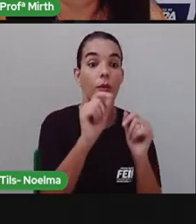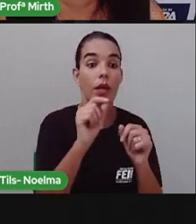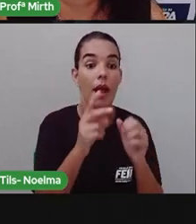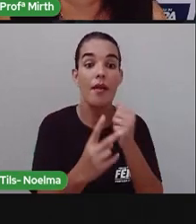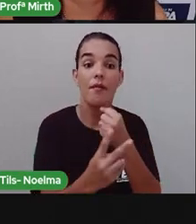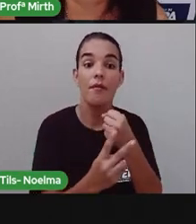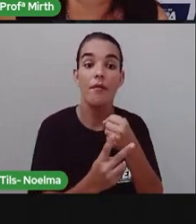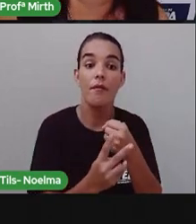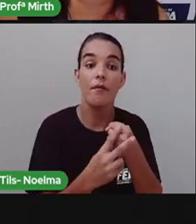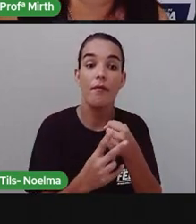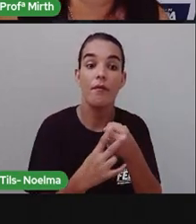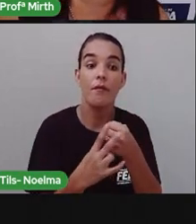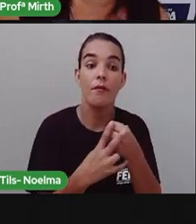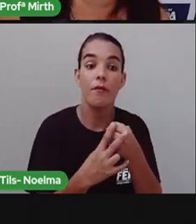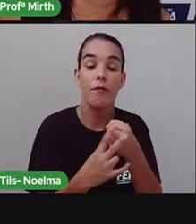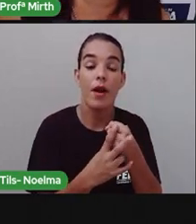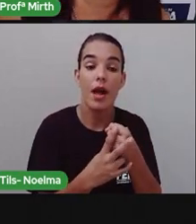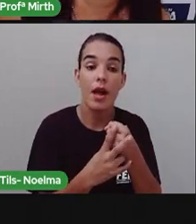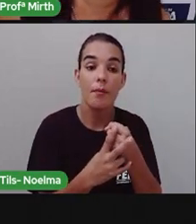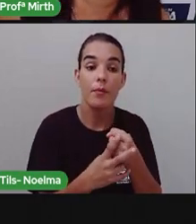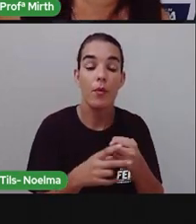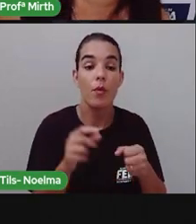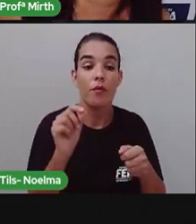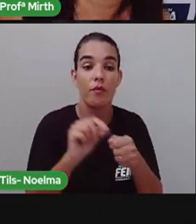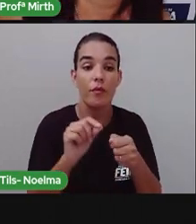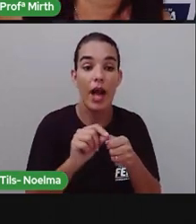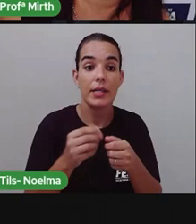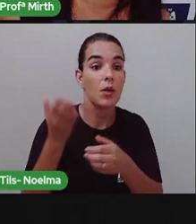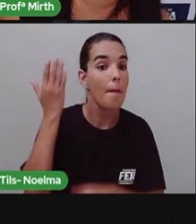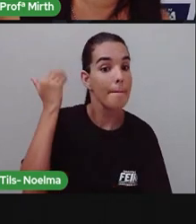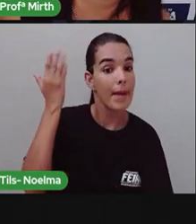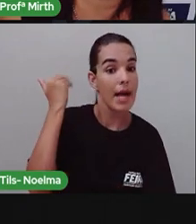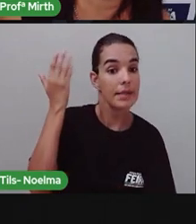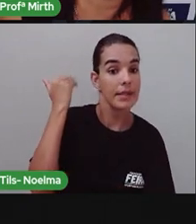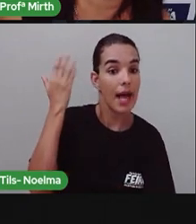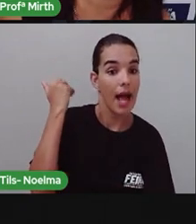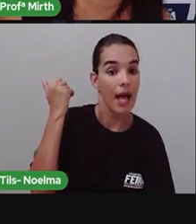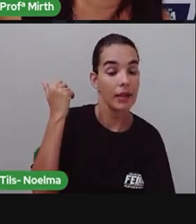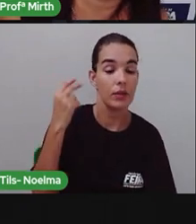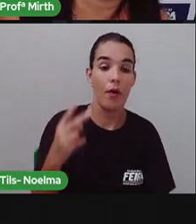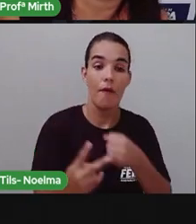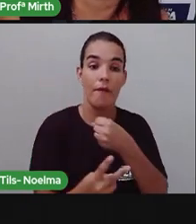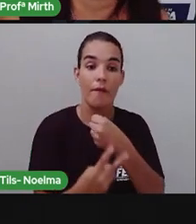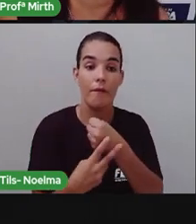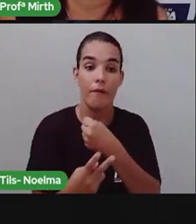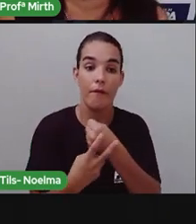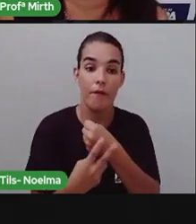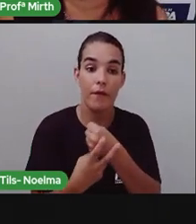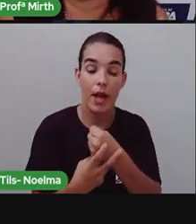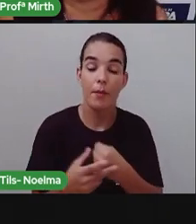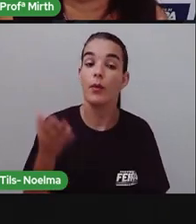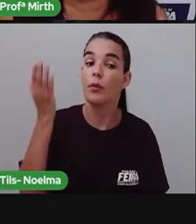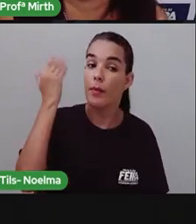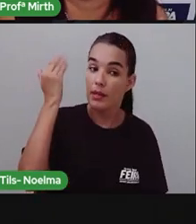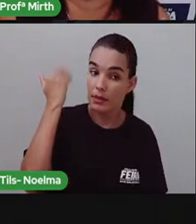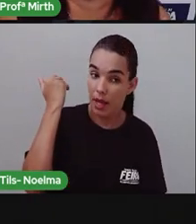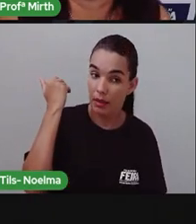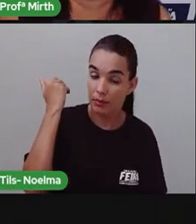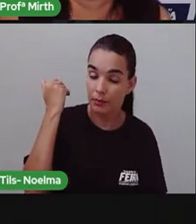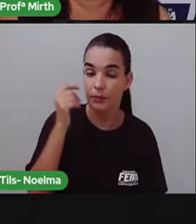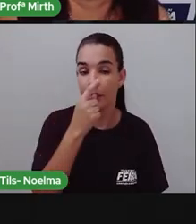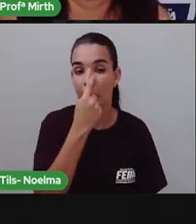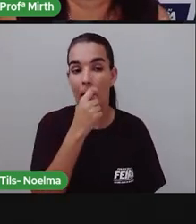falar, eu nasci, eu fui, eu cantei, eu brinquei, dancei. no passado, o que foi?